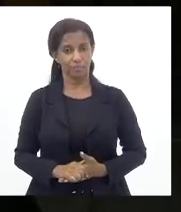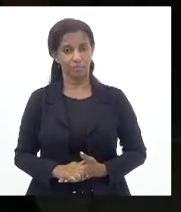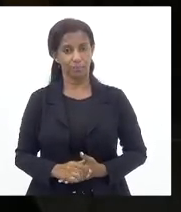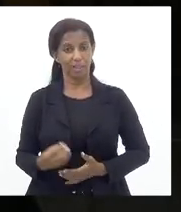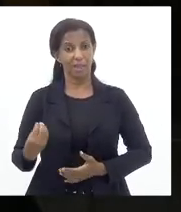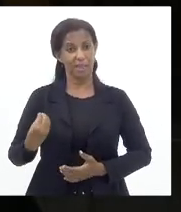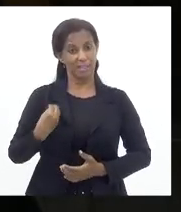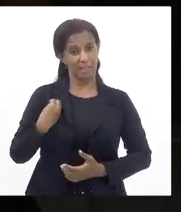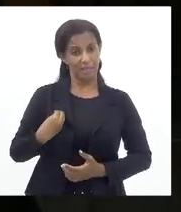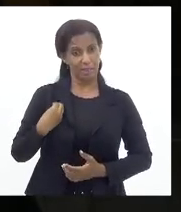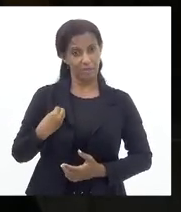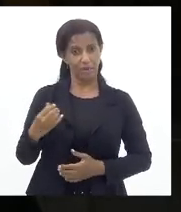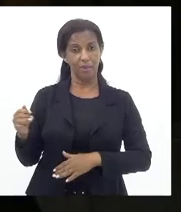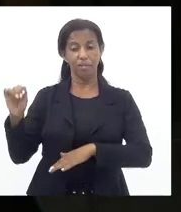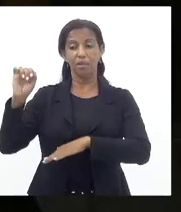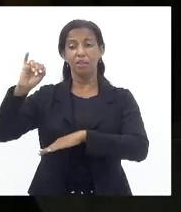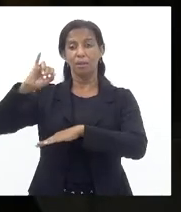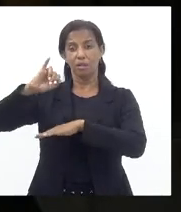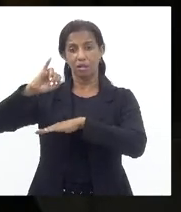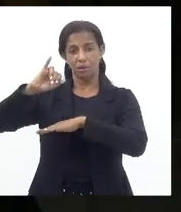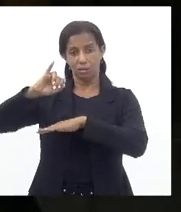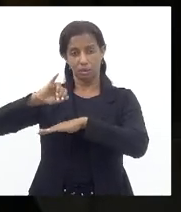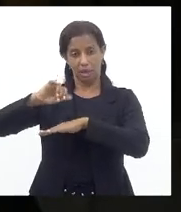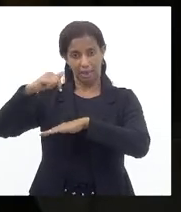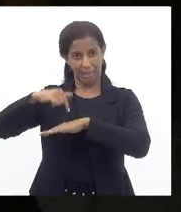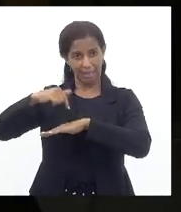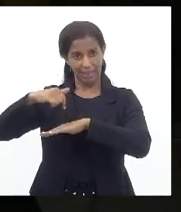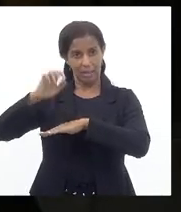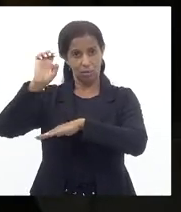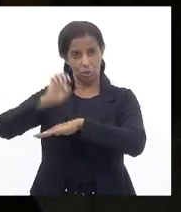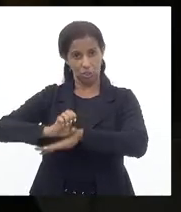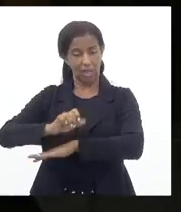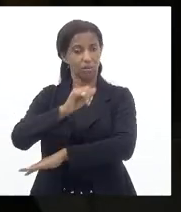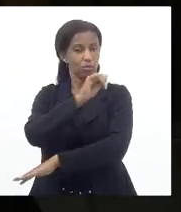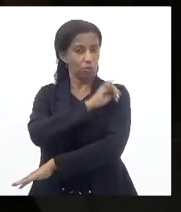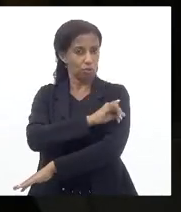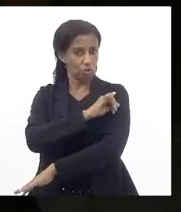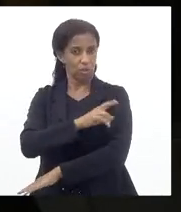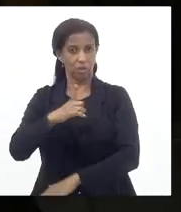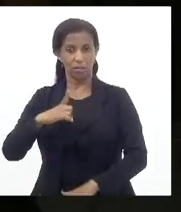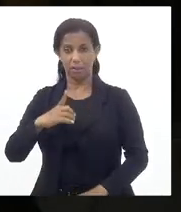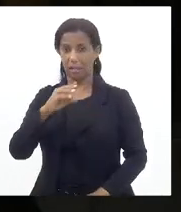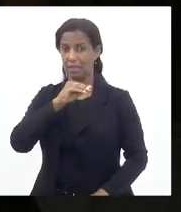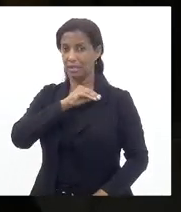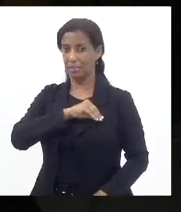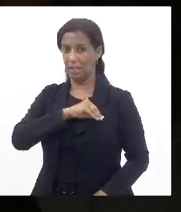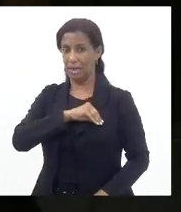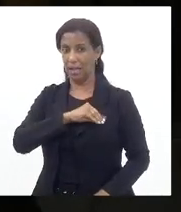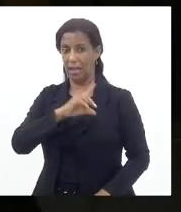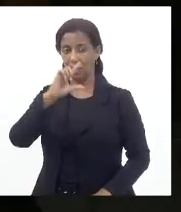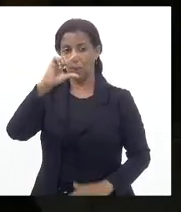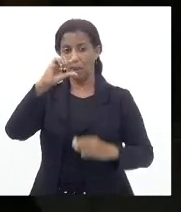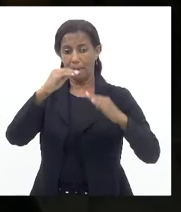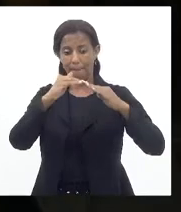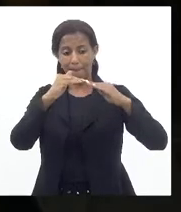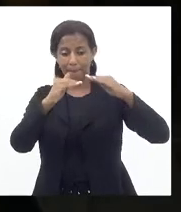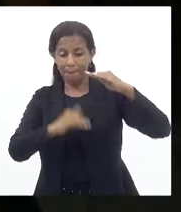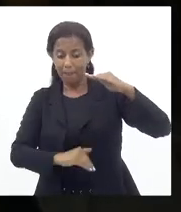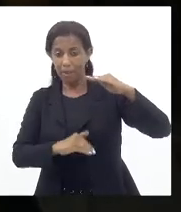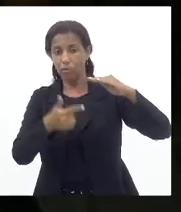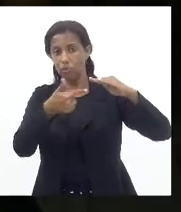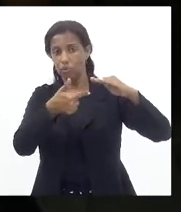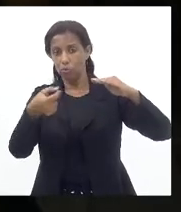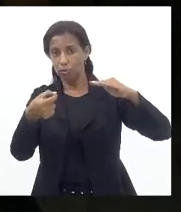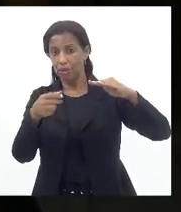Moradores Do estado Do Rio de Janeiro Que tem renda familiar Abaixo de 200 reais